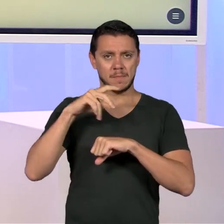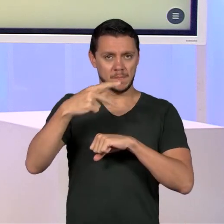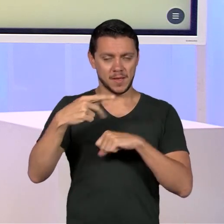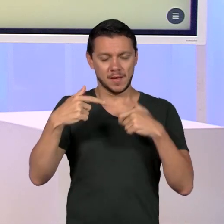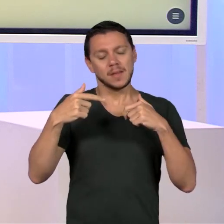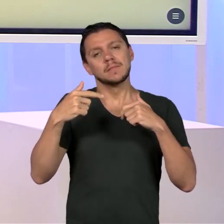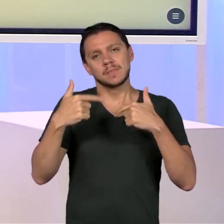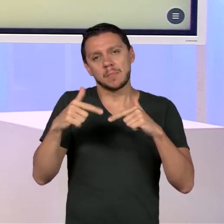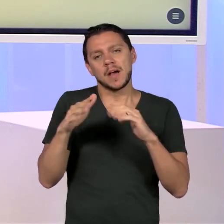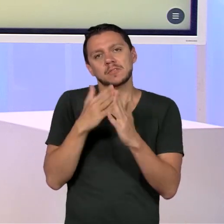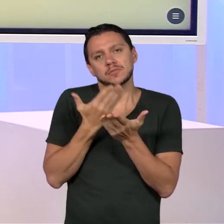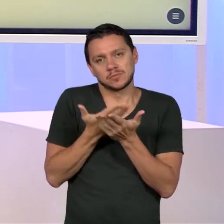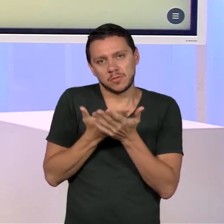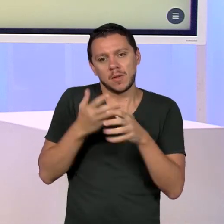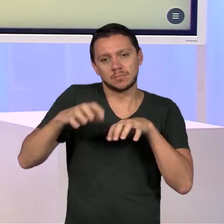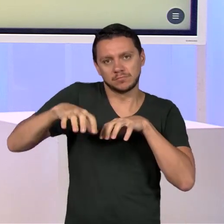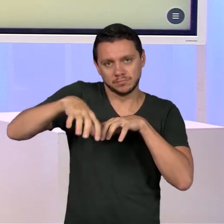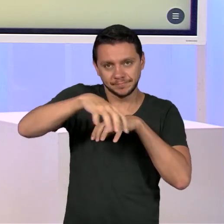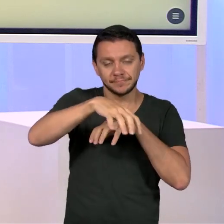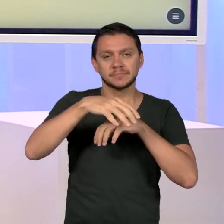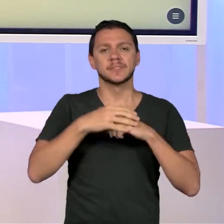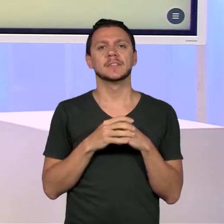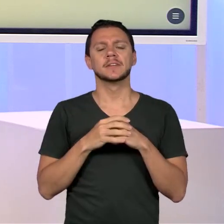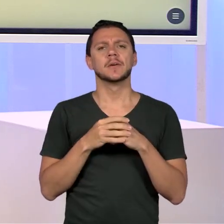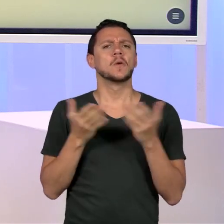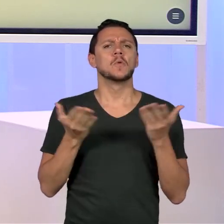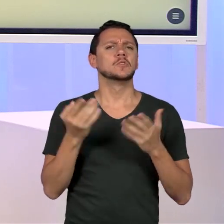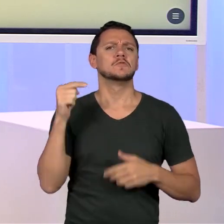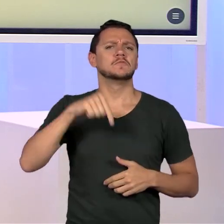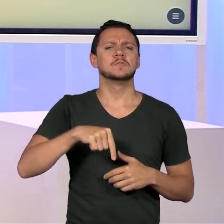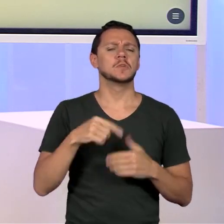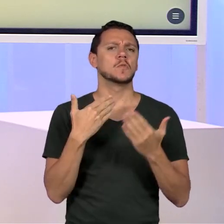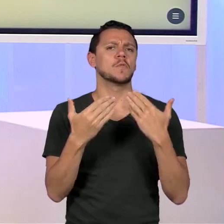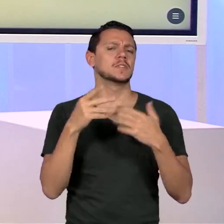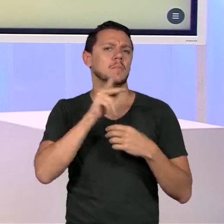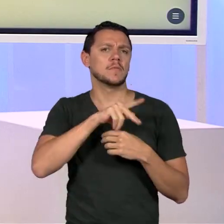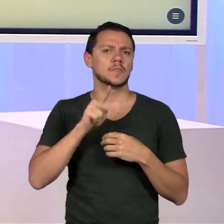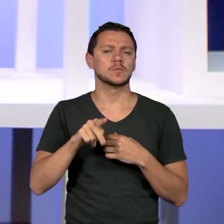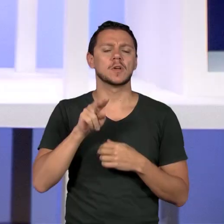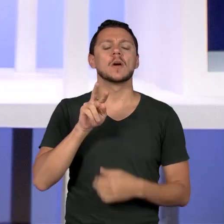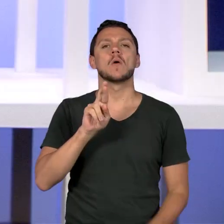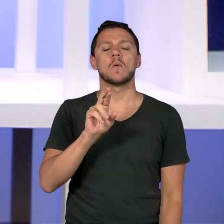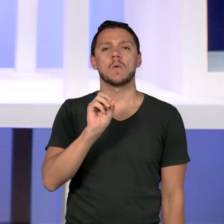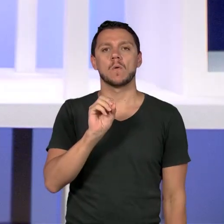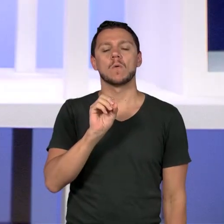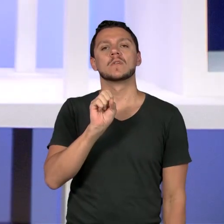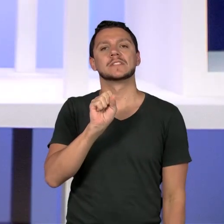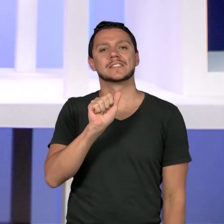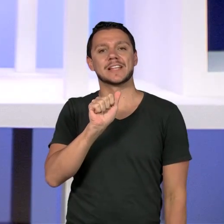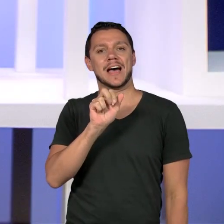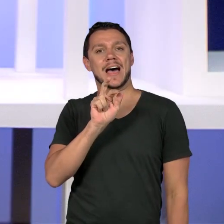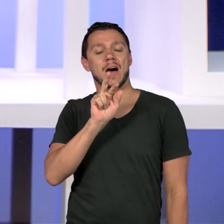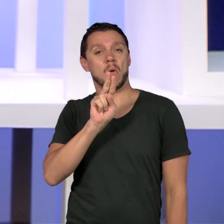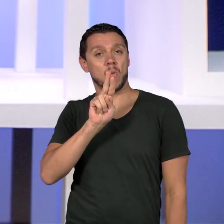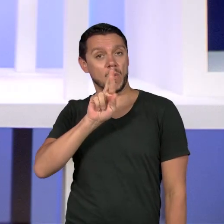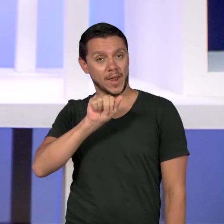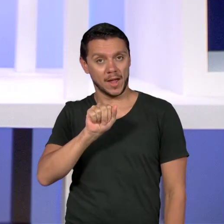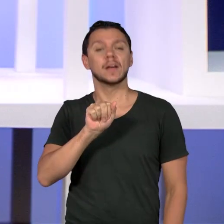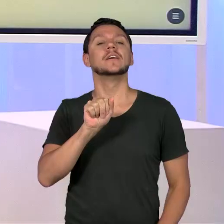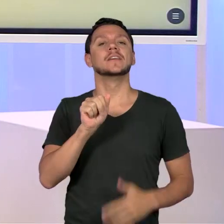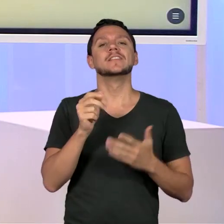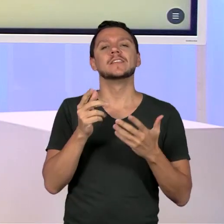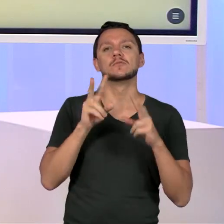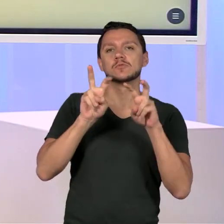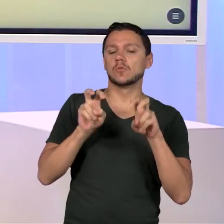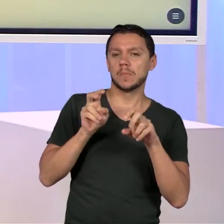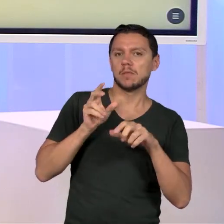Rede Municipal. Estou aqui hoje para a gente conversar um pouquinho com a professora Rosaura Soligo sobre as questões da formação continuada específica